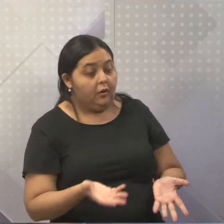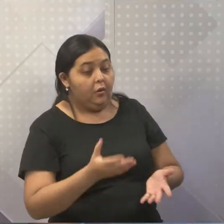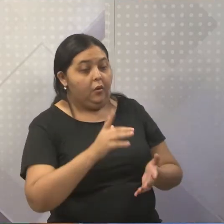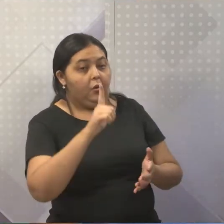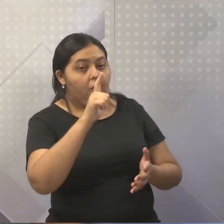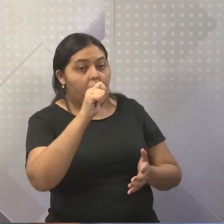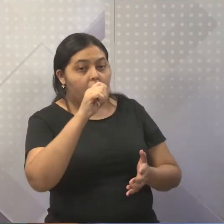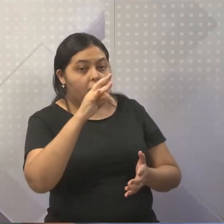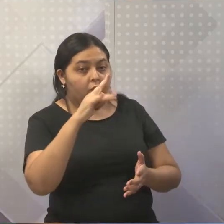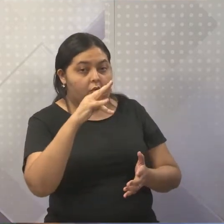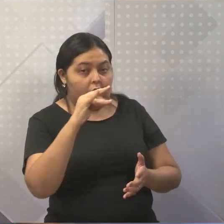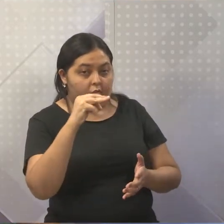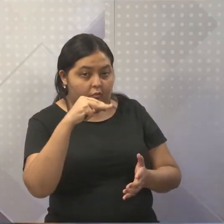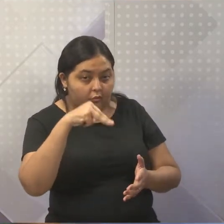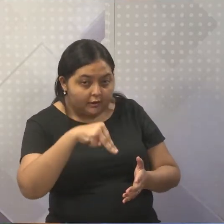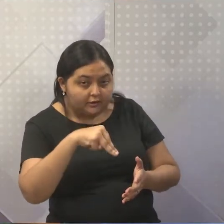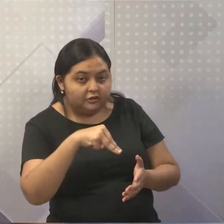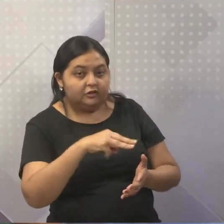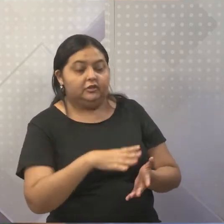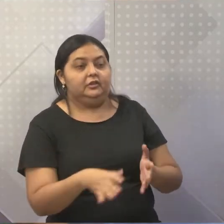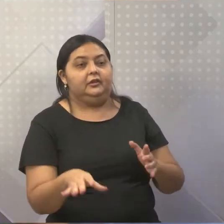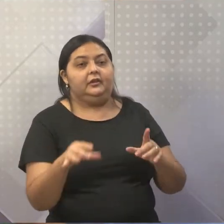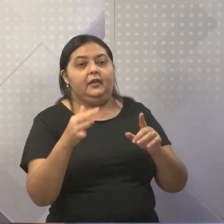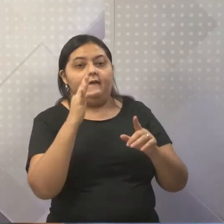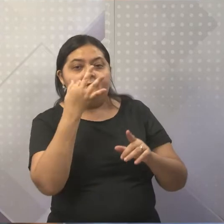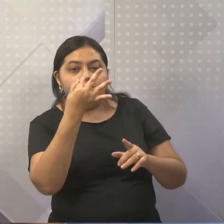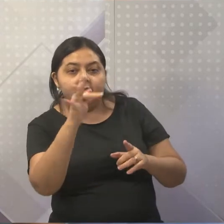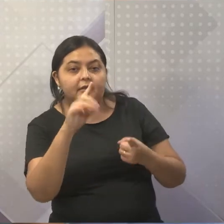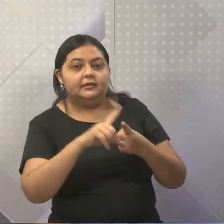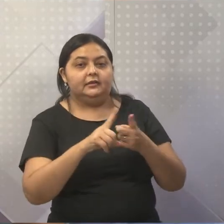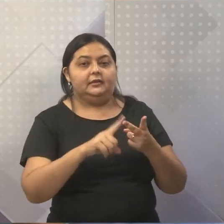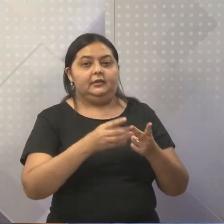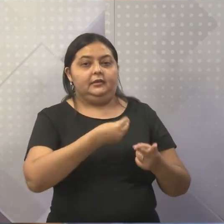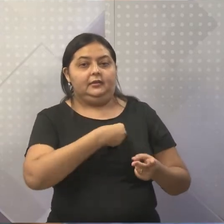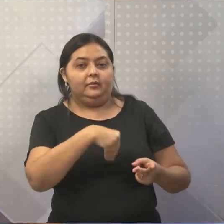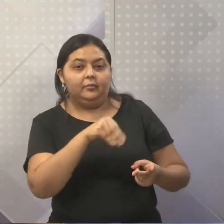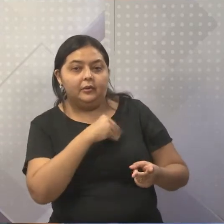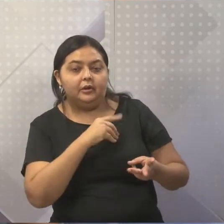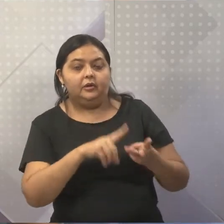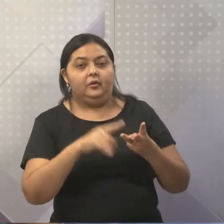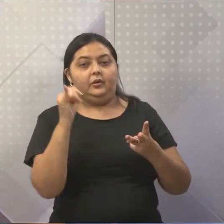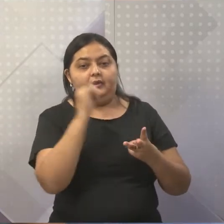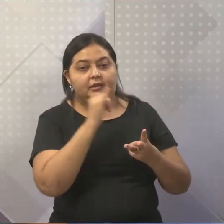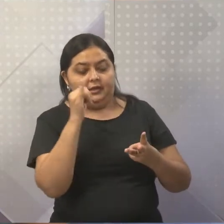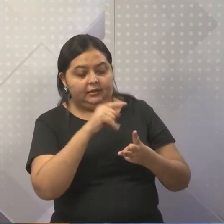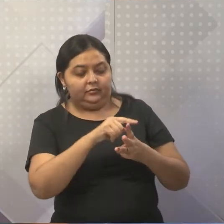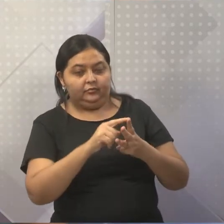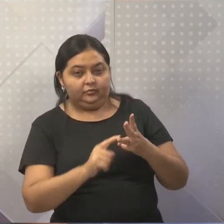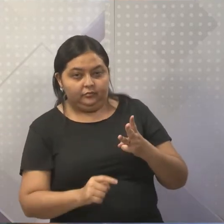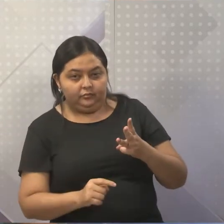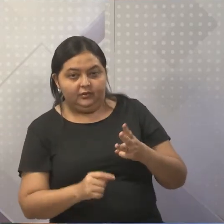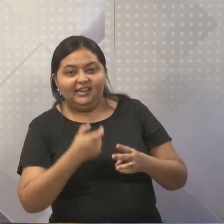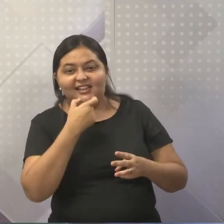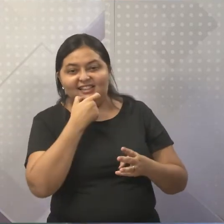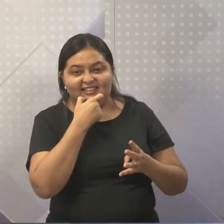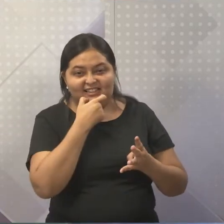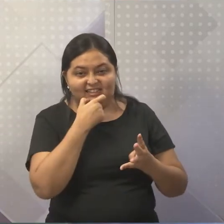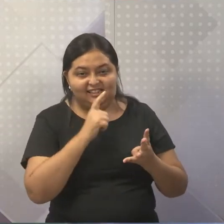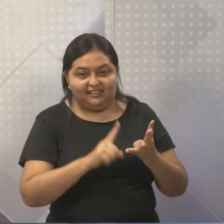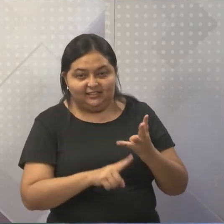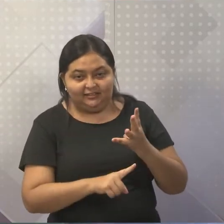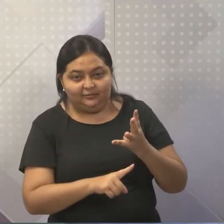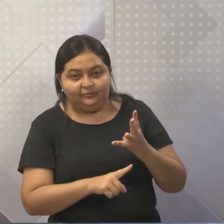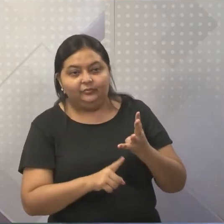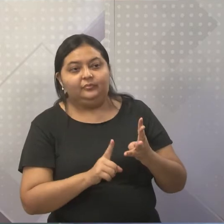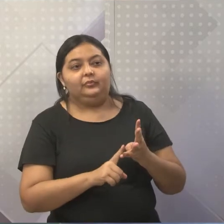português, do espanhol, francês, inglês e italiano. O inglês é anglo